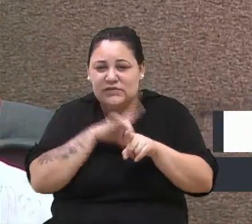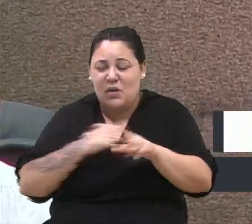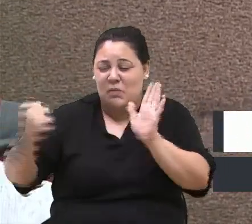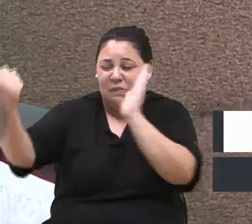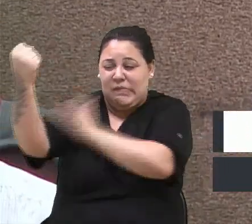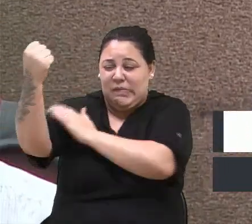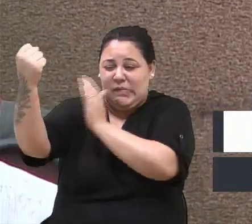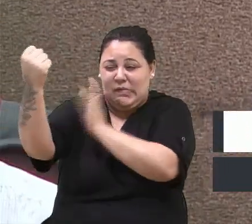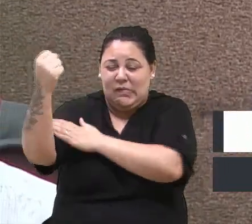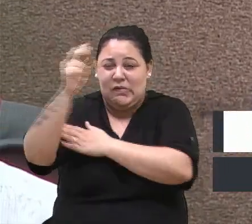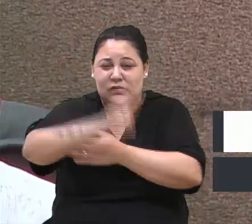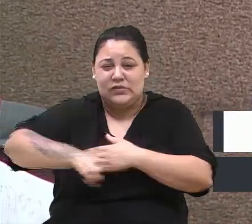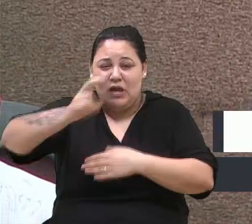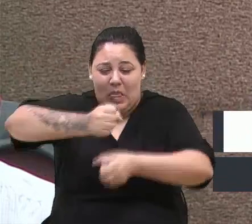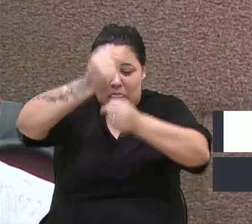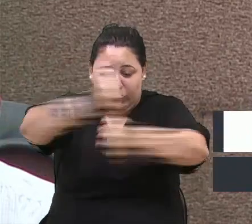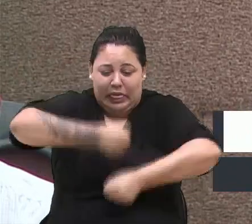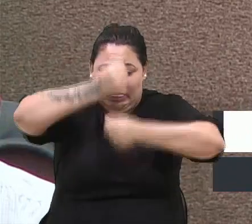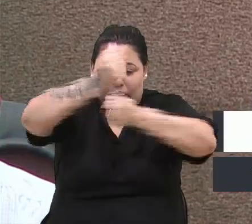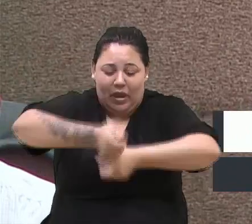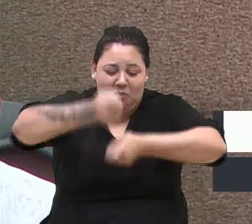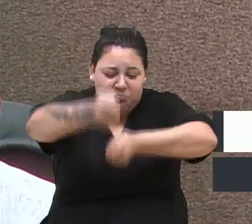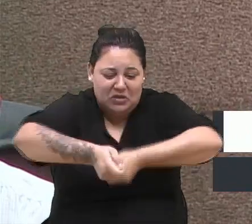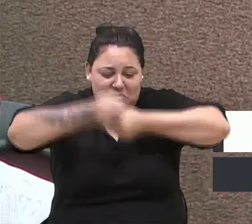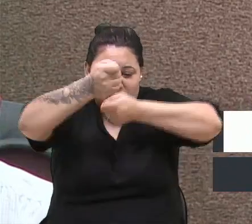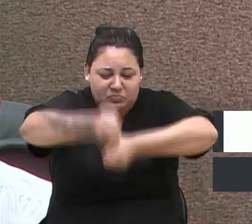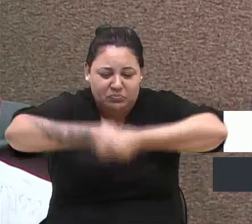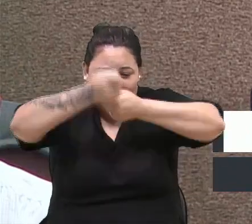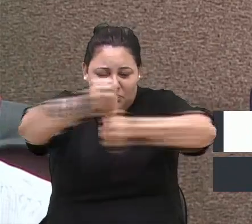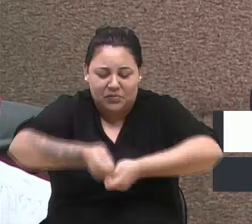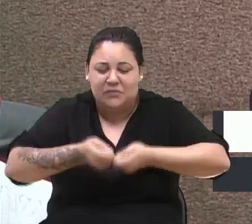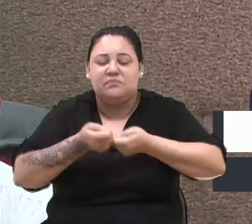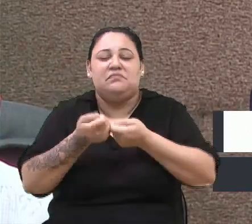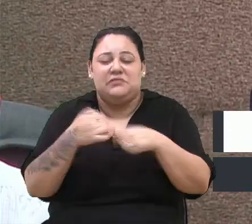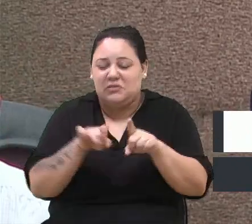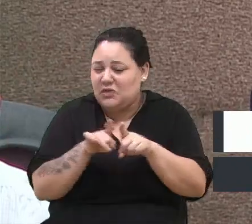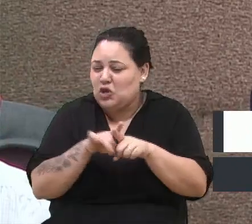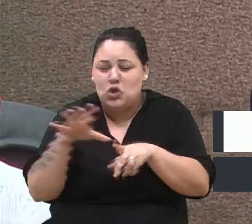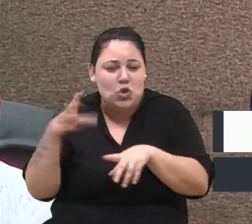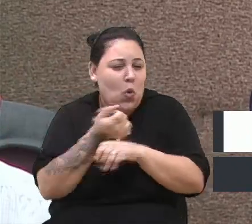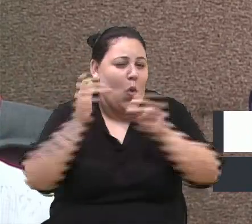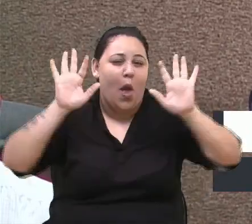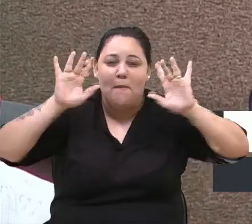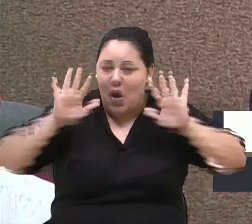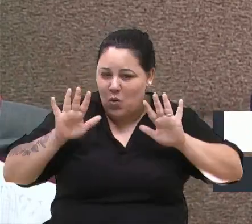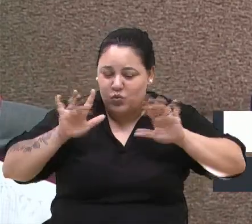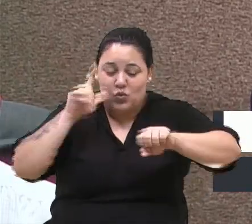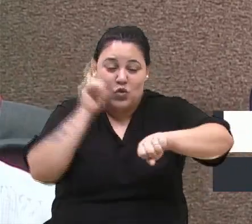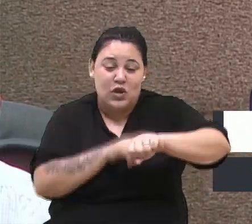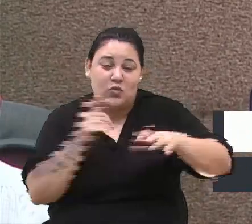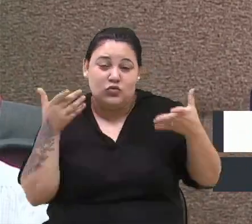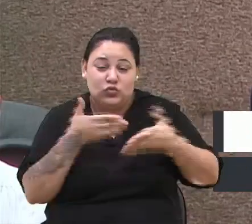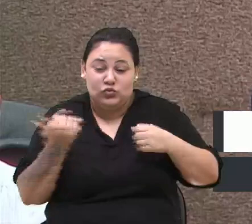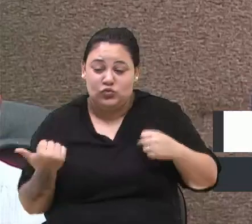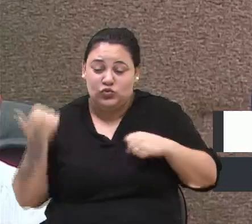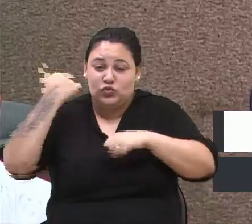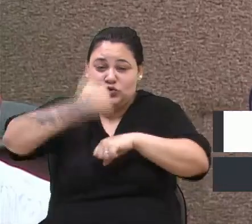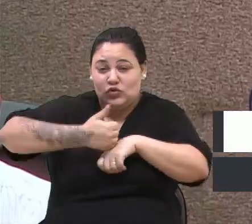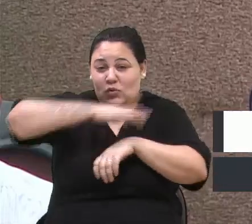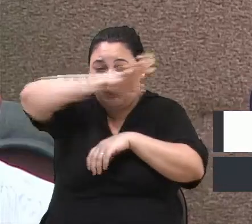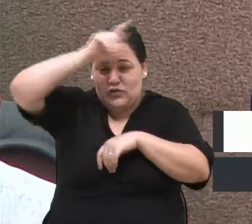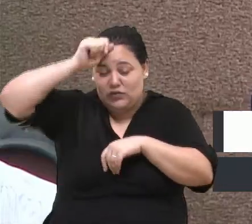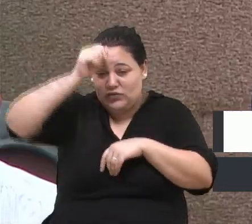-lo utilizando picareta, pá, enxadas e cariolas. Nos tempos atuais, a subprefeitura de Fazenda Sousa